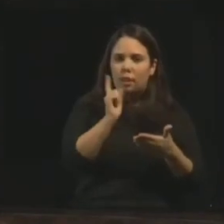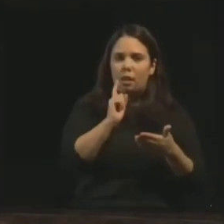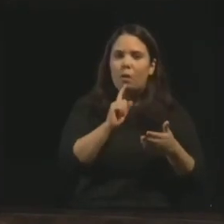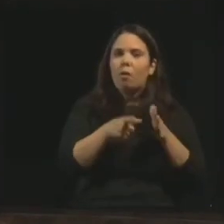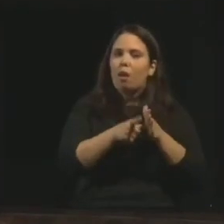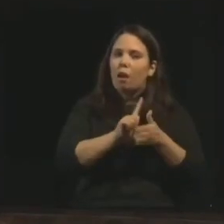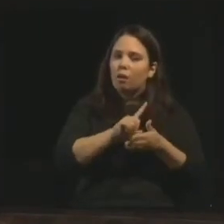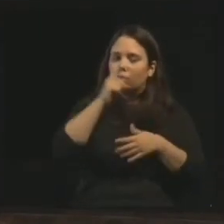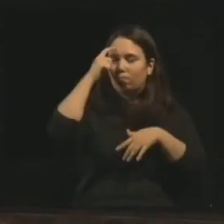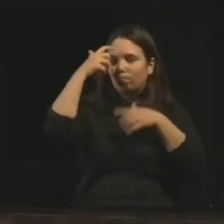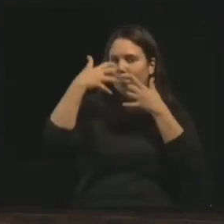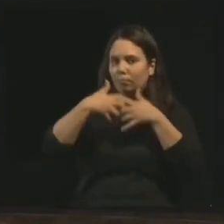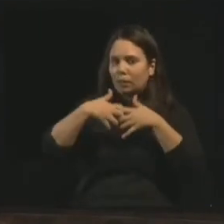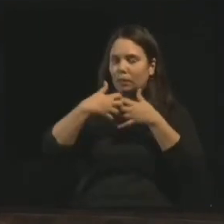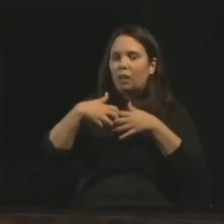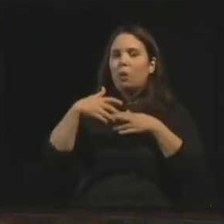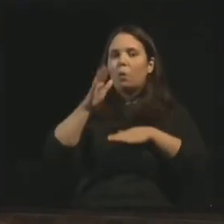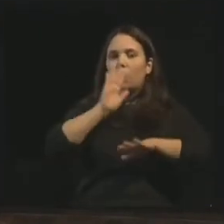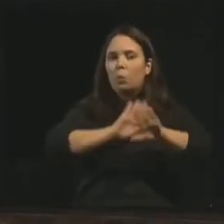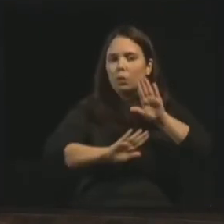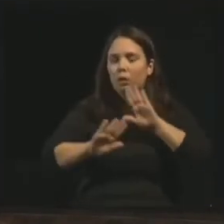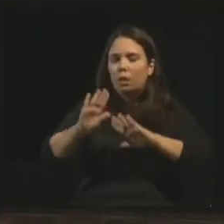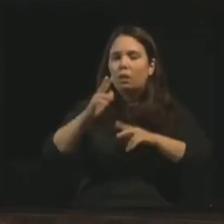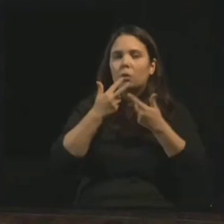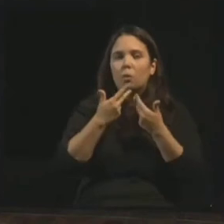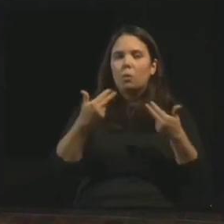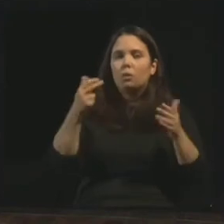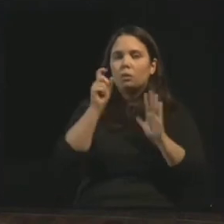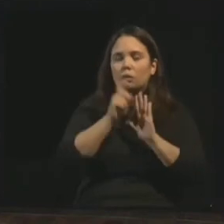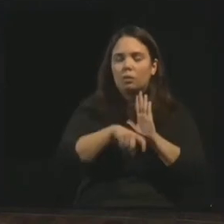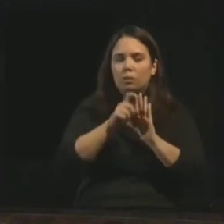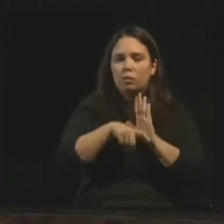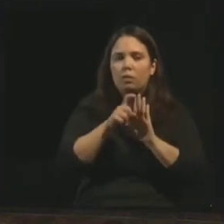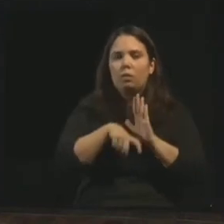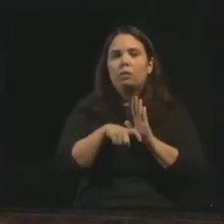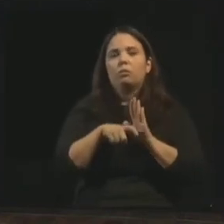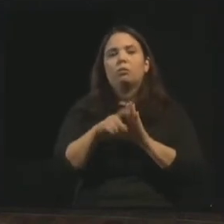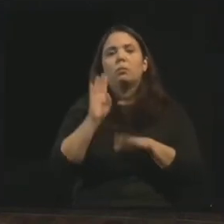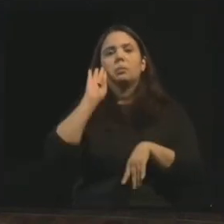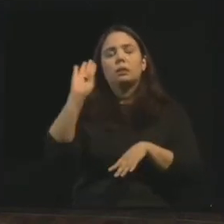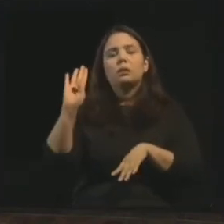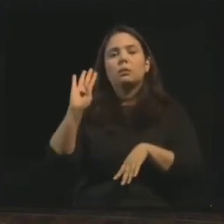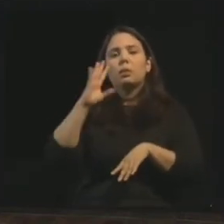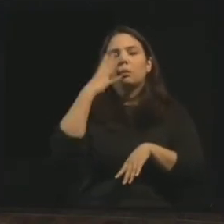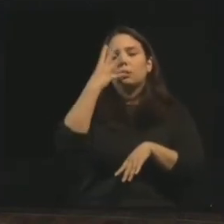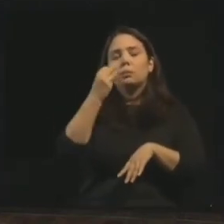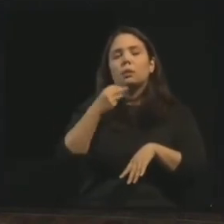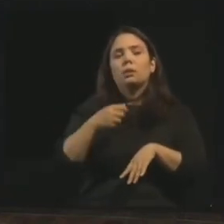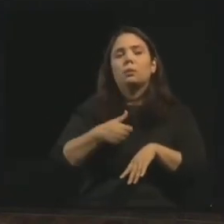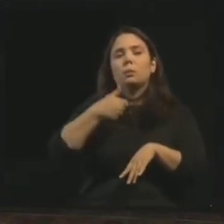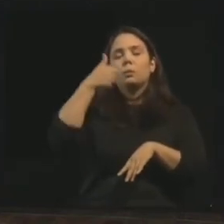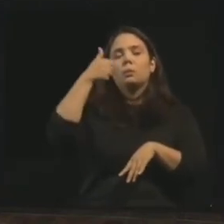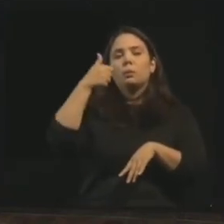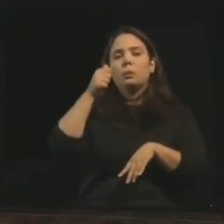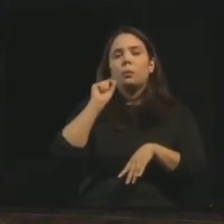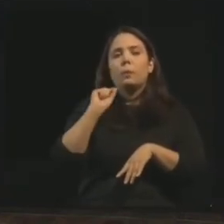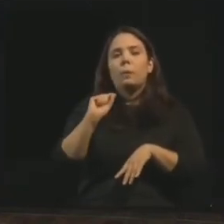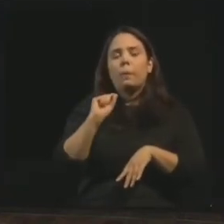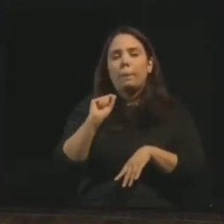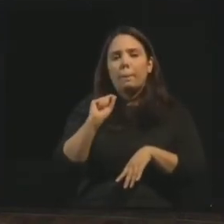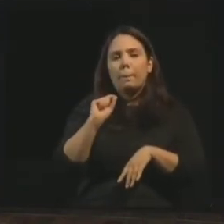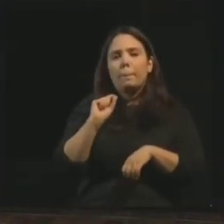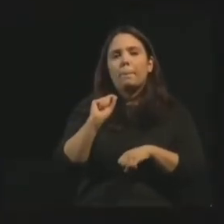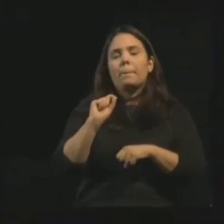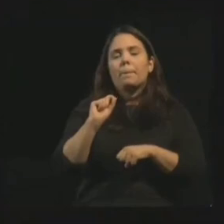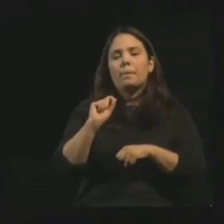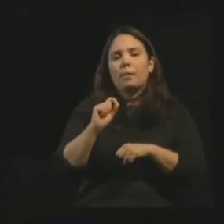ressalvas. Então, ter esse cuidado que nós devemos ter. Quais são os maiores amigos da doutrina espírita para a gente ir concluindo? Ah, nós acho que é